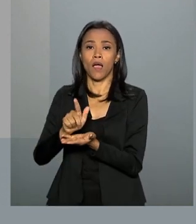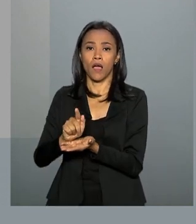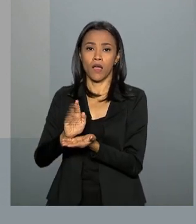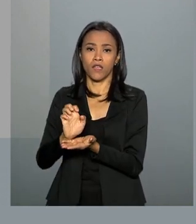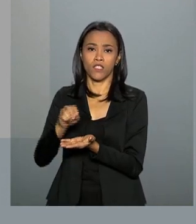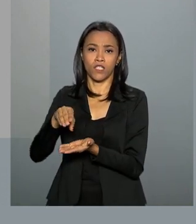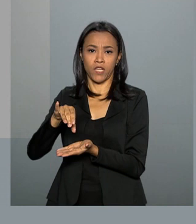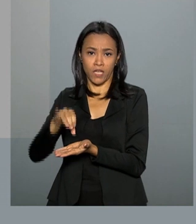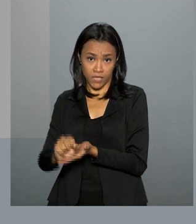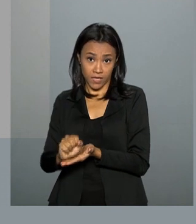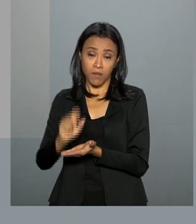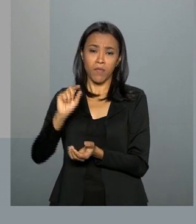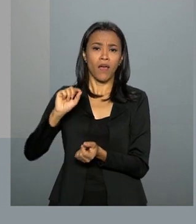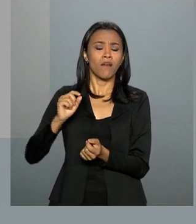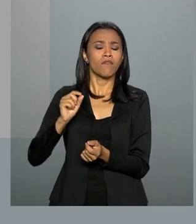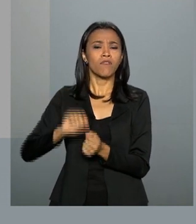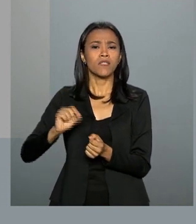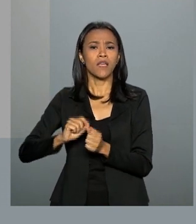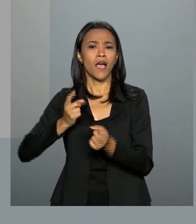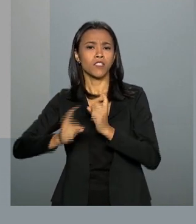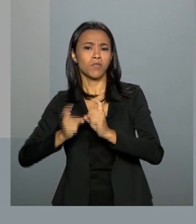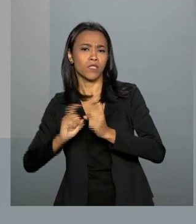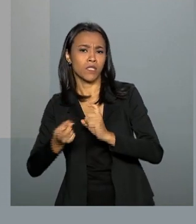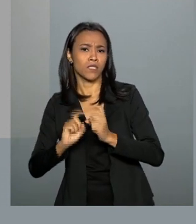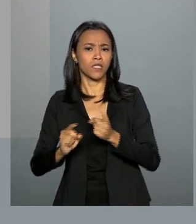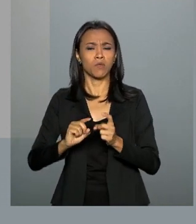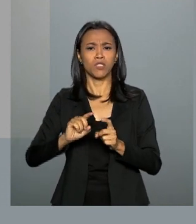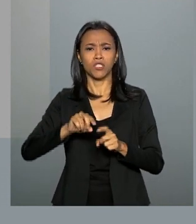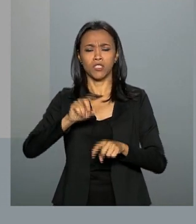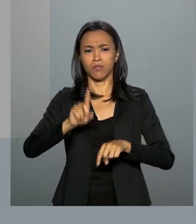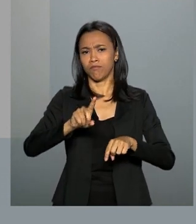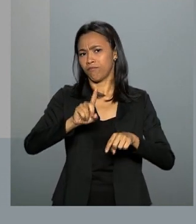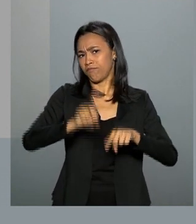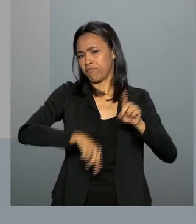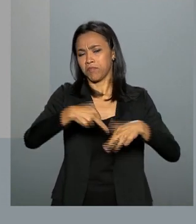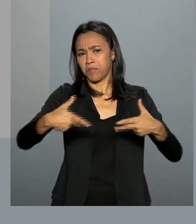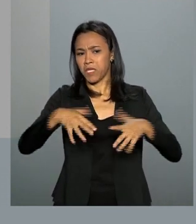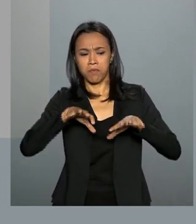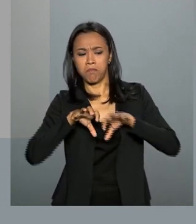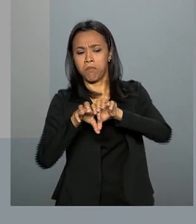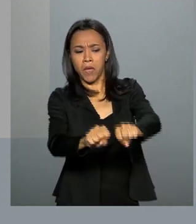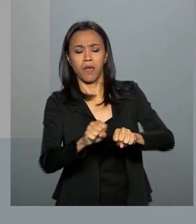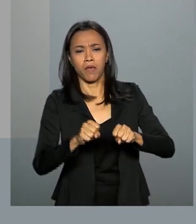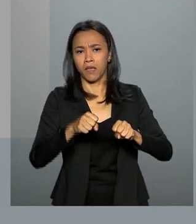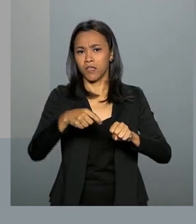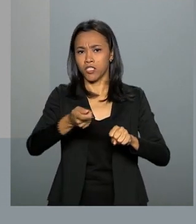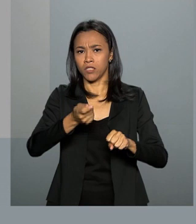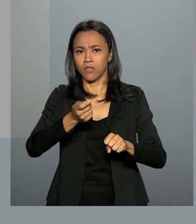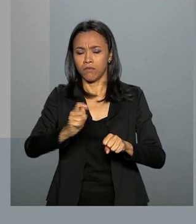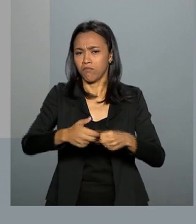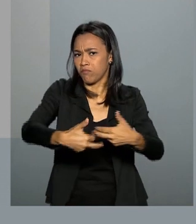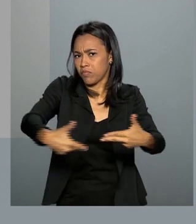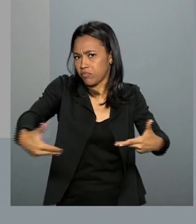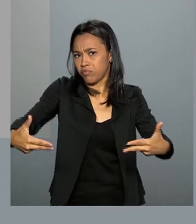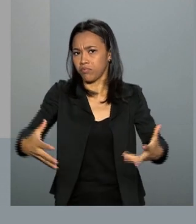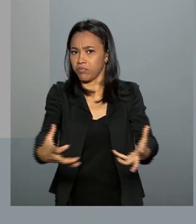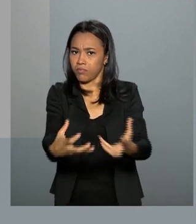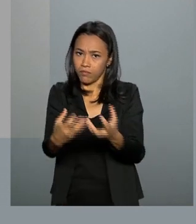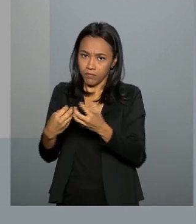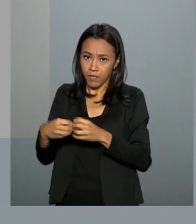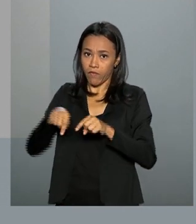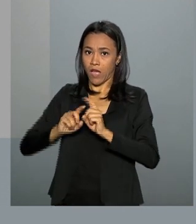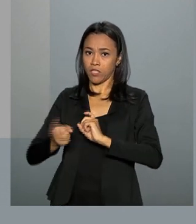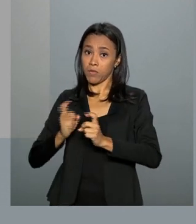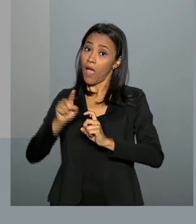de bens apreendidos de traficantes de drogas e de outros criminosos condenados. A inspiração é a experiência